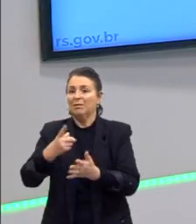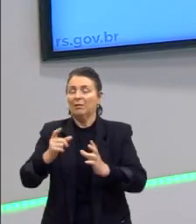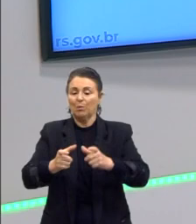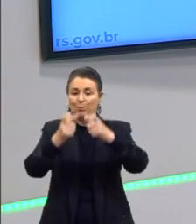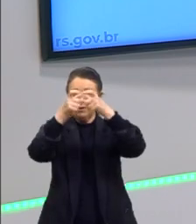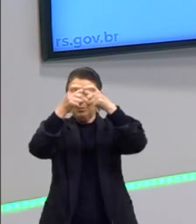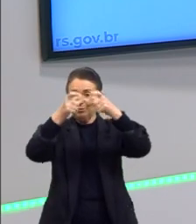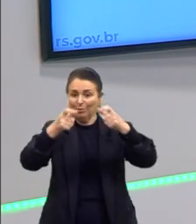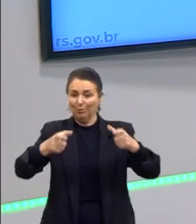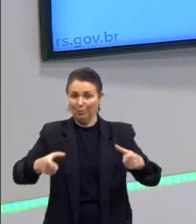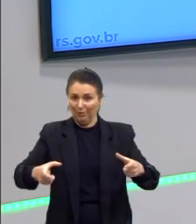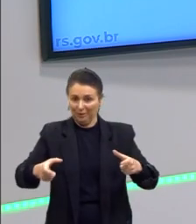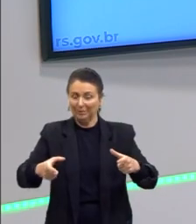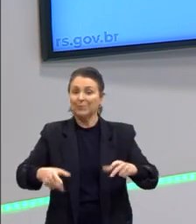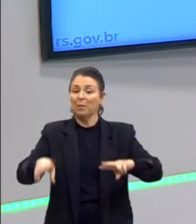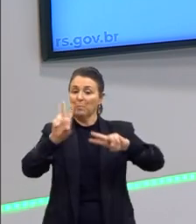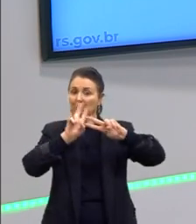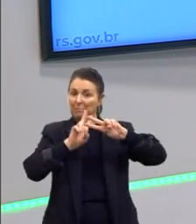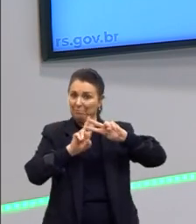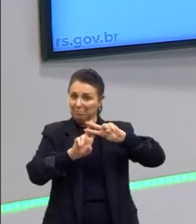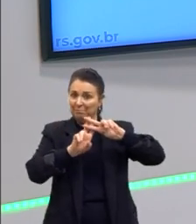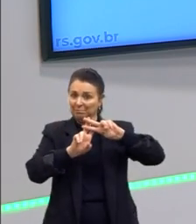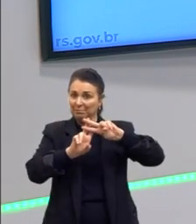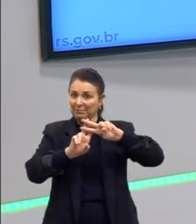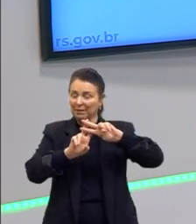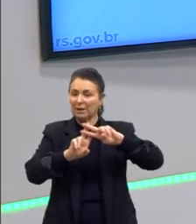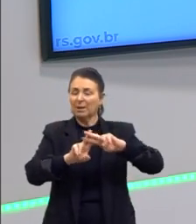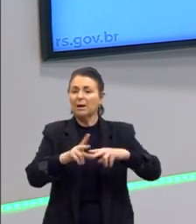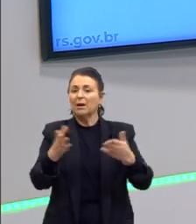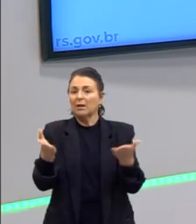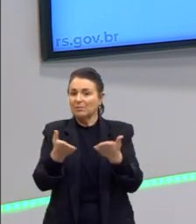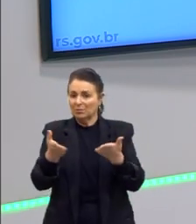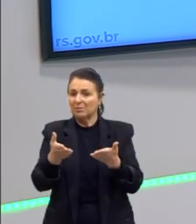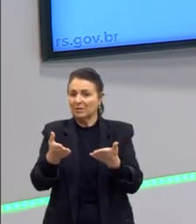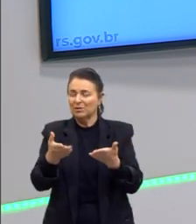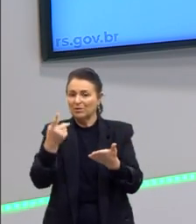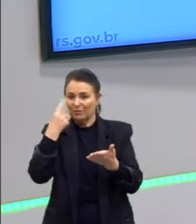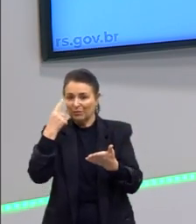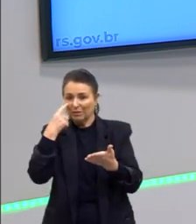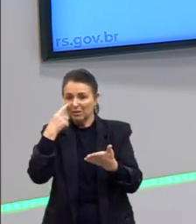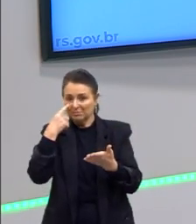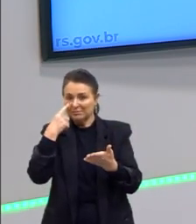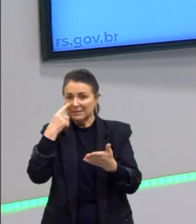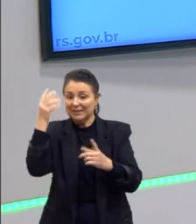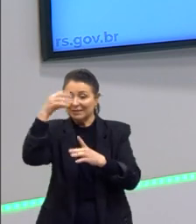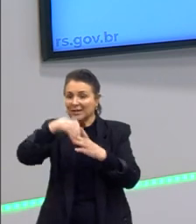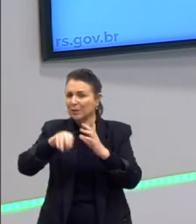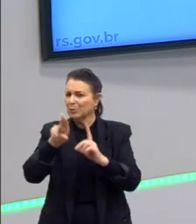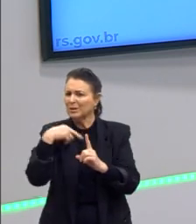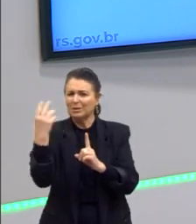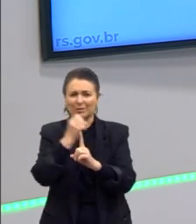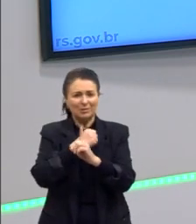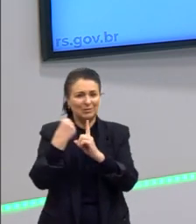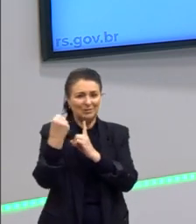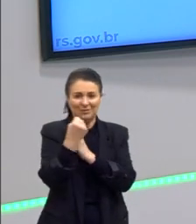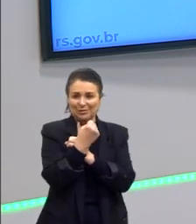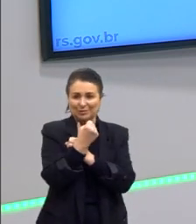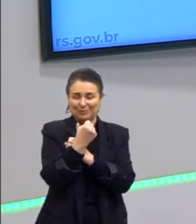sistema prisional, bem comum, a gente tem isso bem hoje, bem presente em nossa sociedade, é o sistema